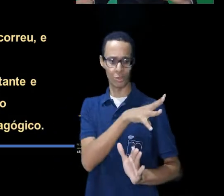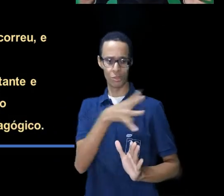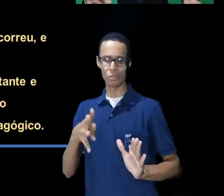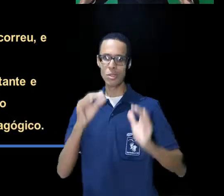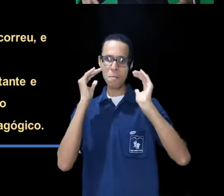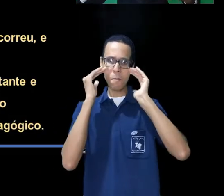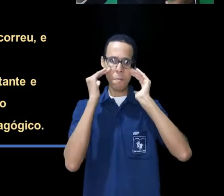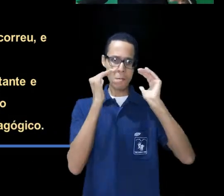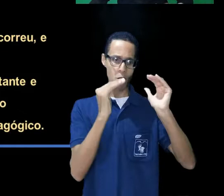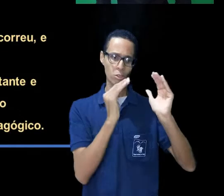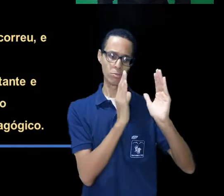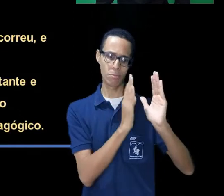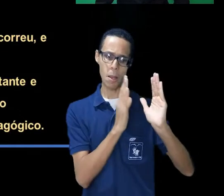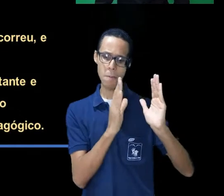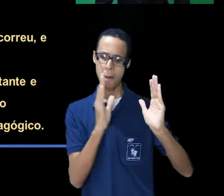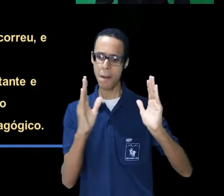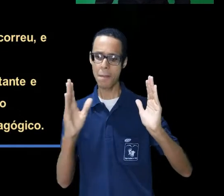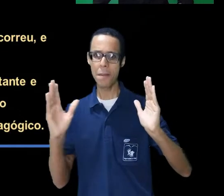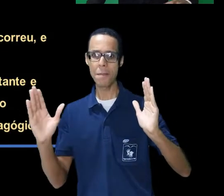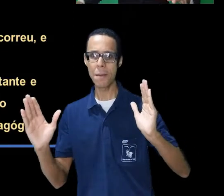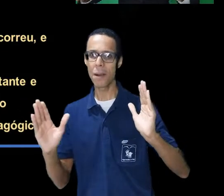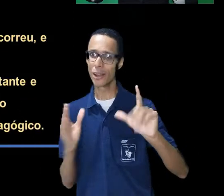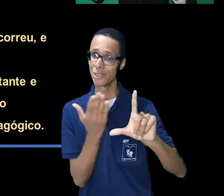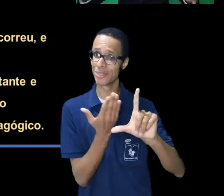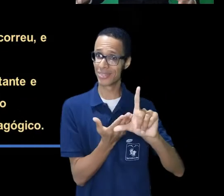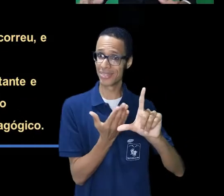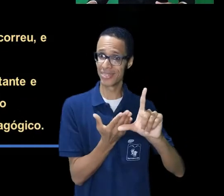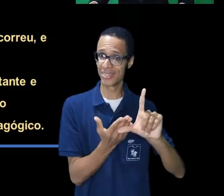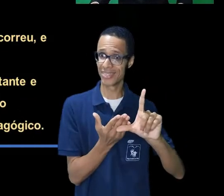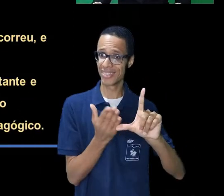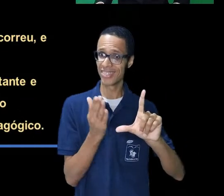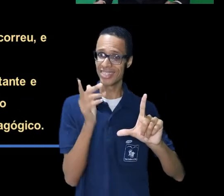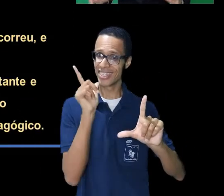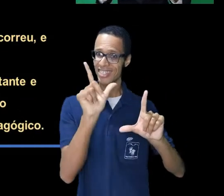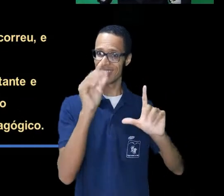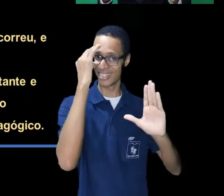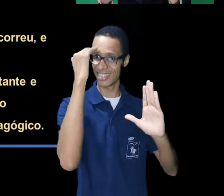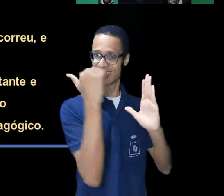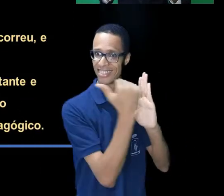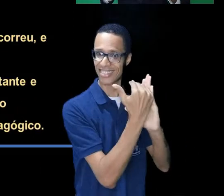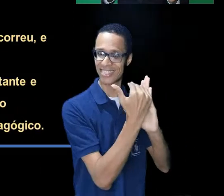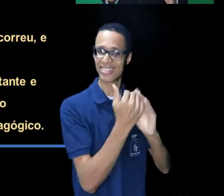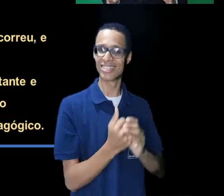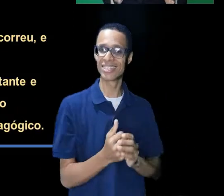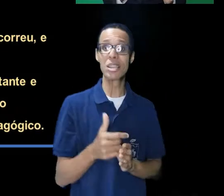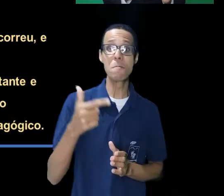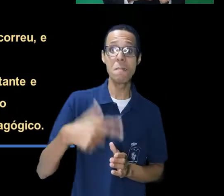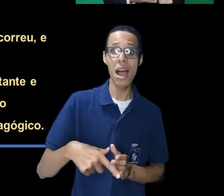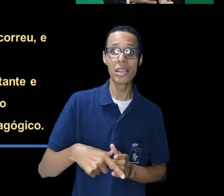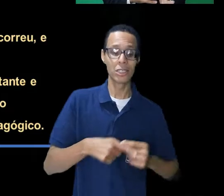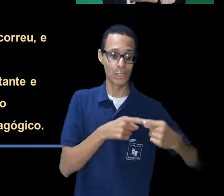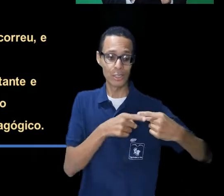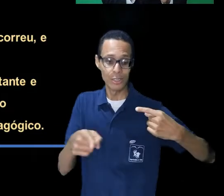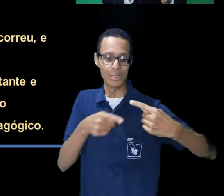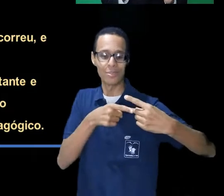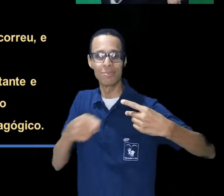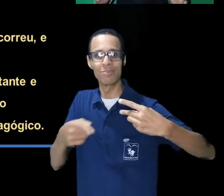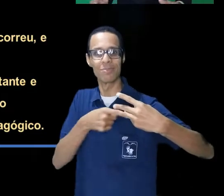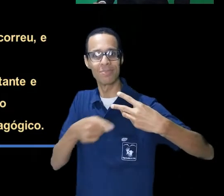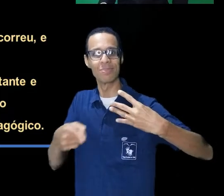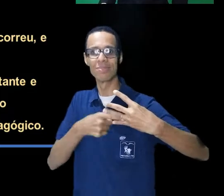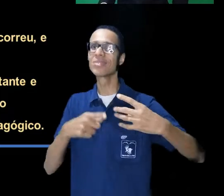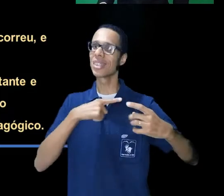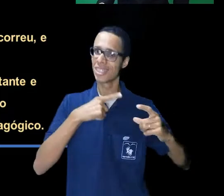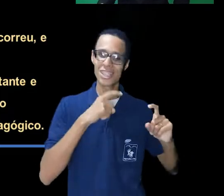Mesmo com as intempéries tecnológicas, tudo ocorreu conforme o cronograma organizado e